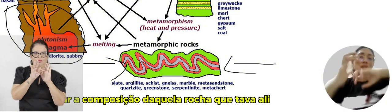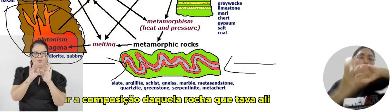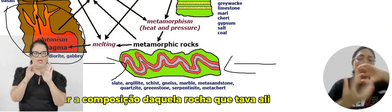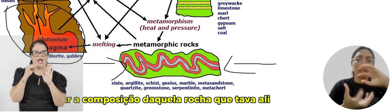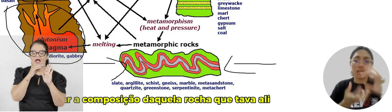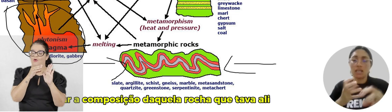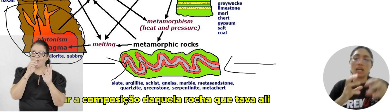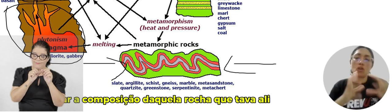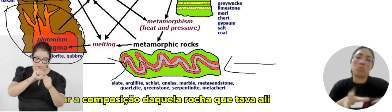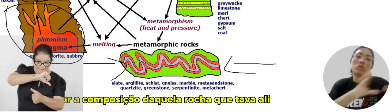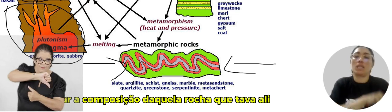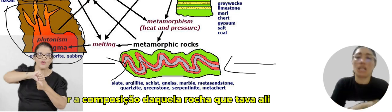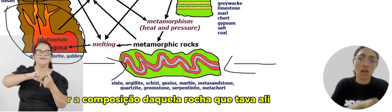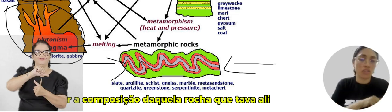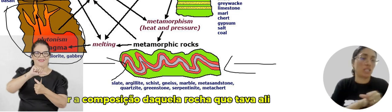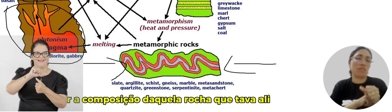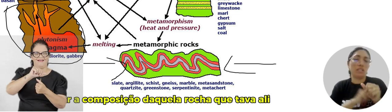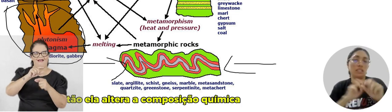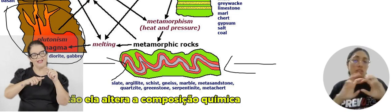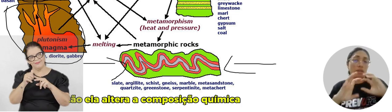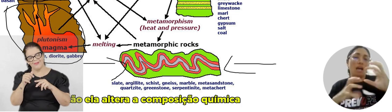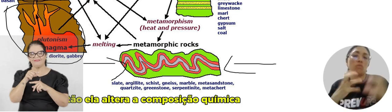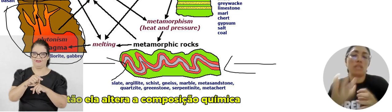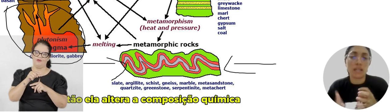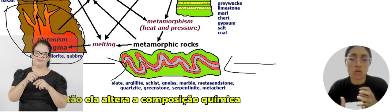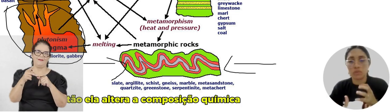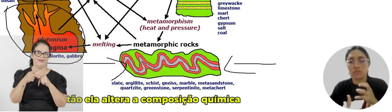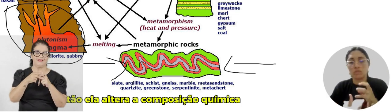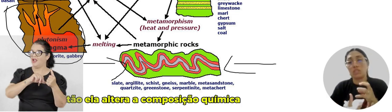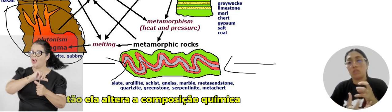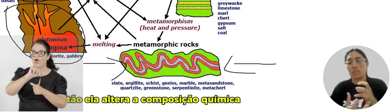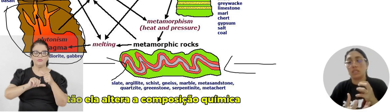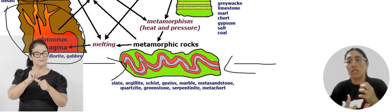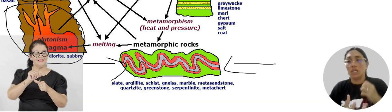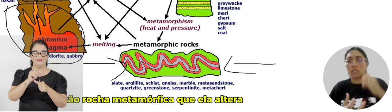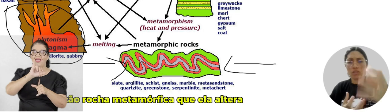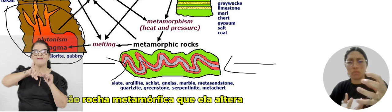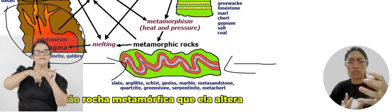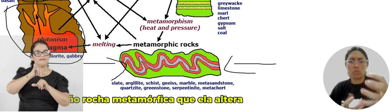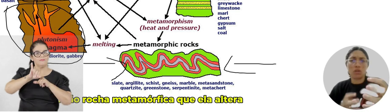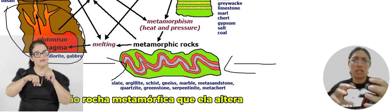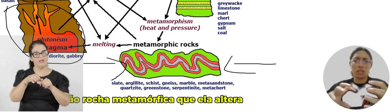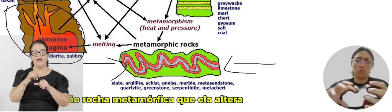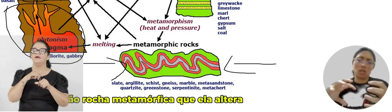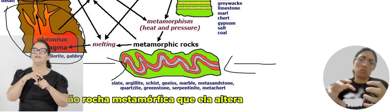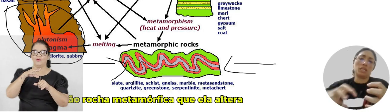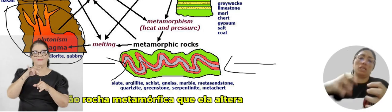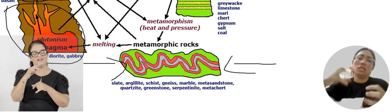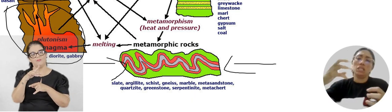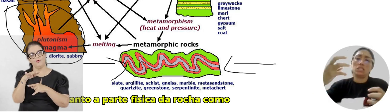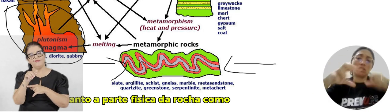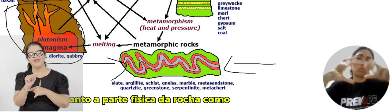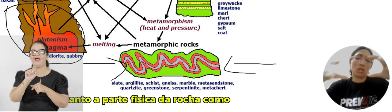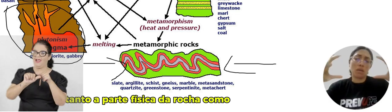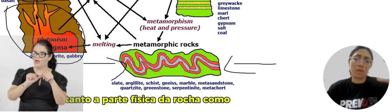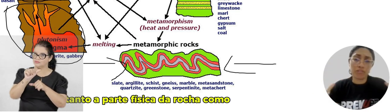modificar a composição daquela rocha que estava ali. Então, ela altera a composição química. Então, a rocha metamórfica, ela altera